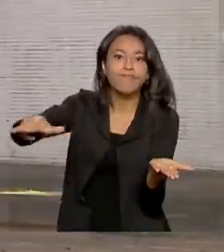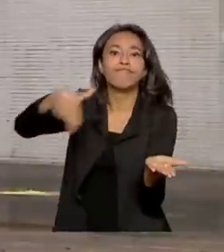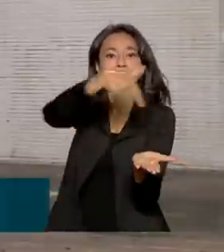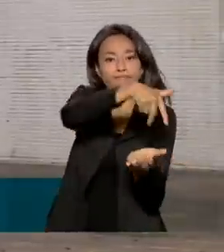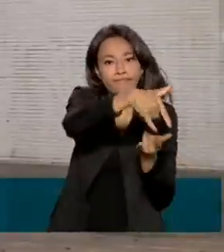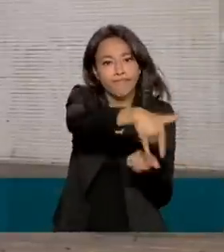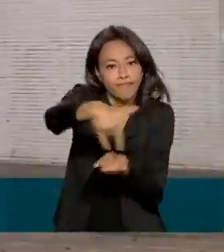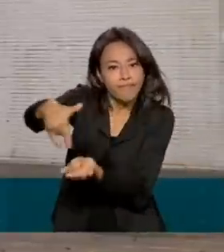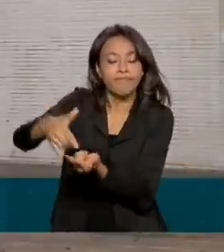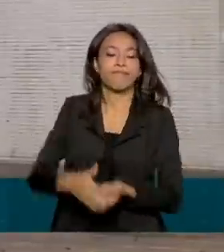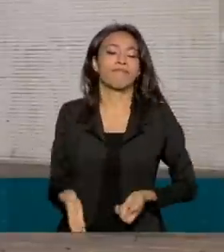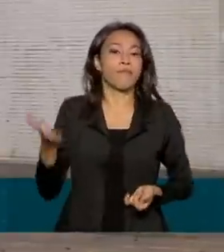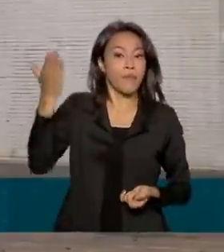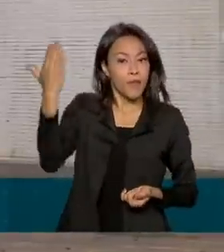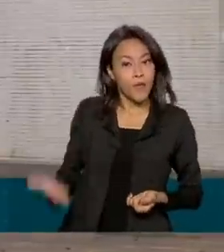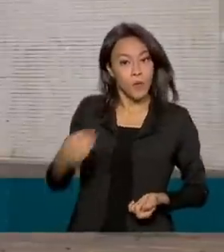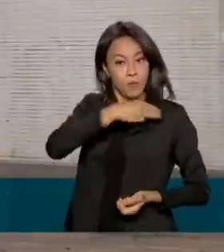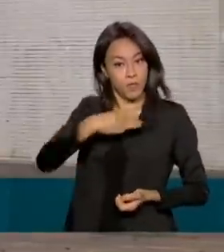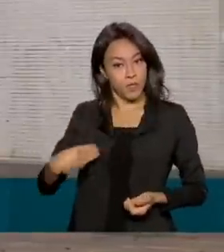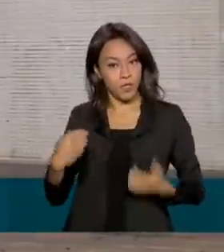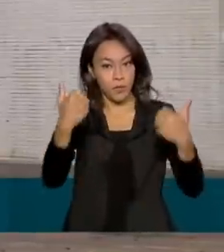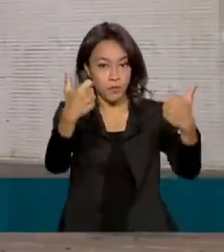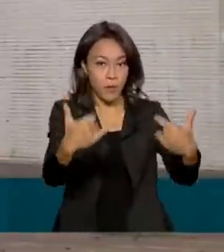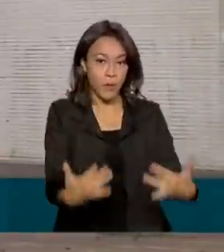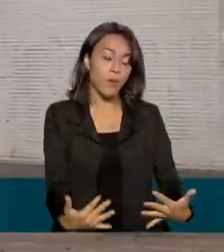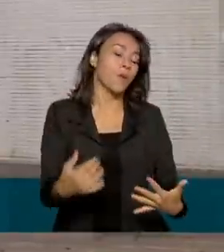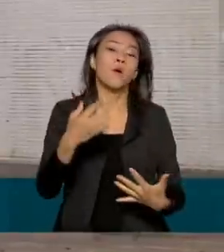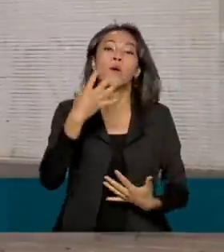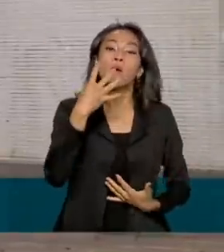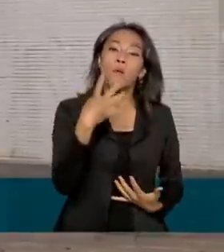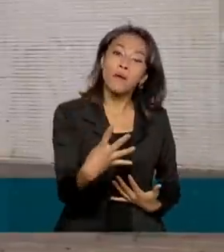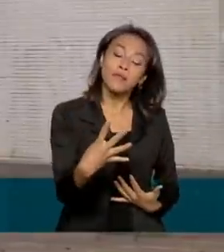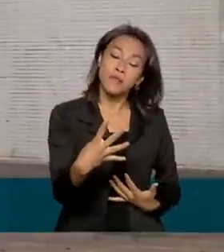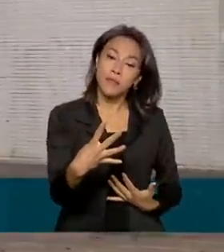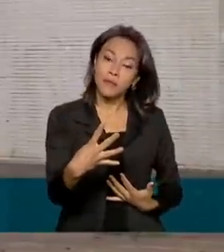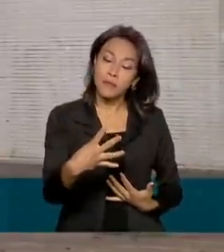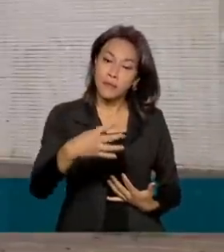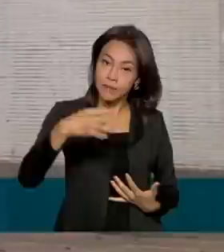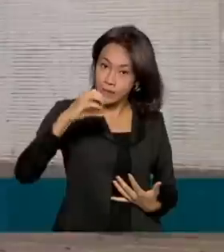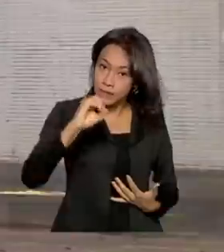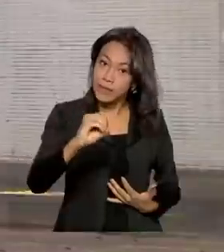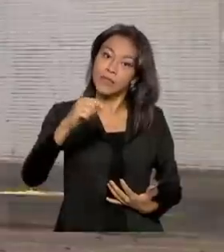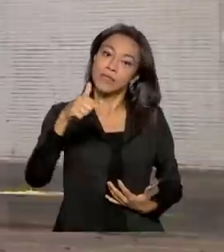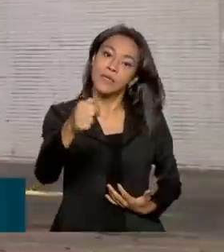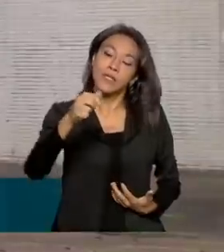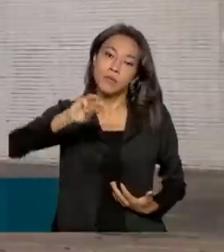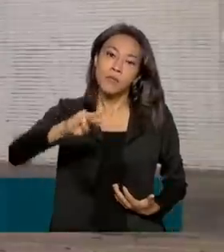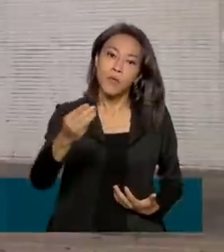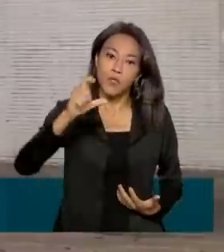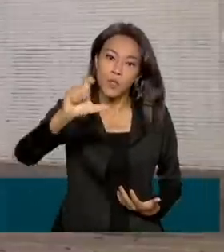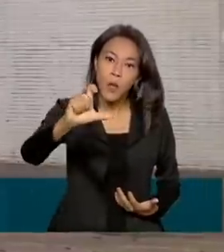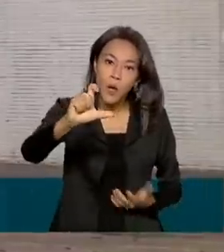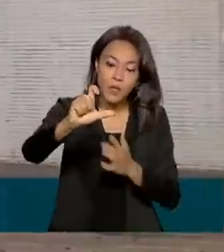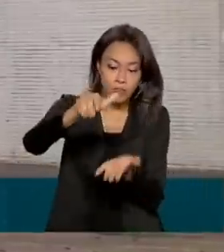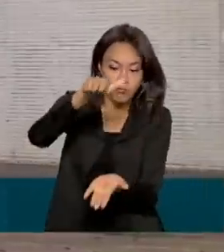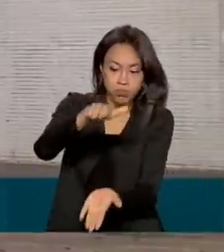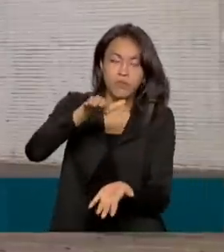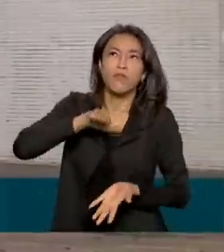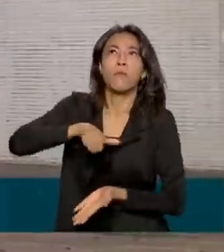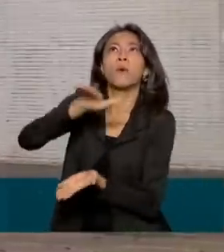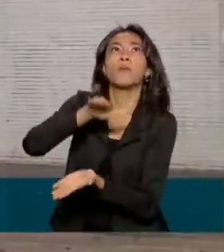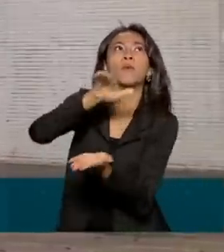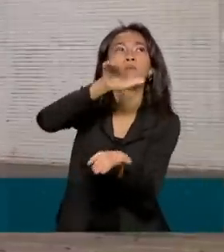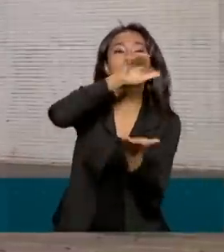o ministro Marcelo Queiroga afirmou que mais de 407 milhões de doses já foram distribuídas em todo o país. De acordo com o